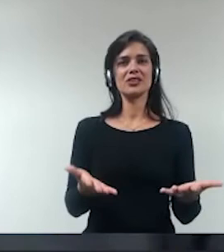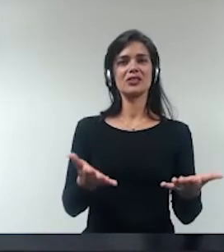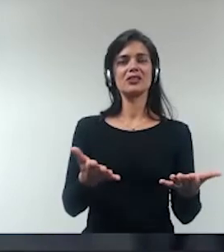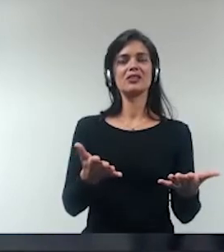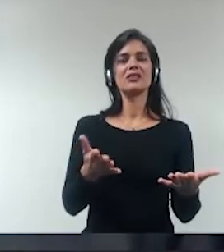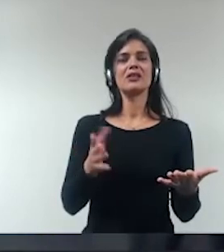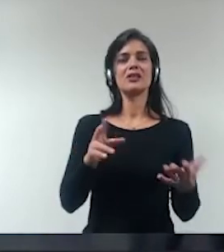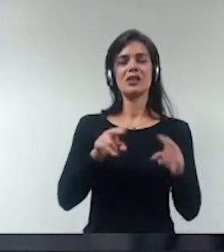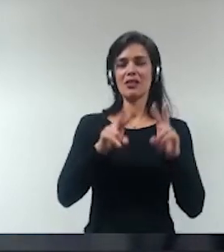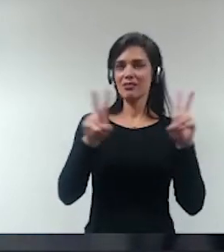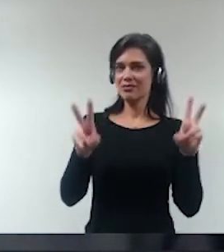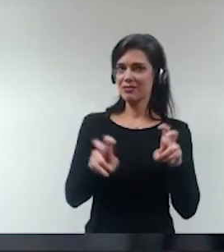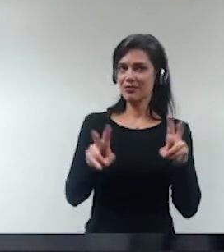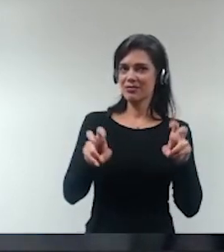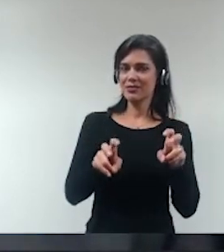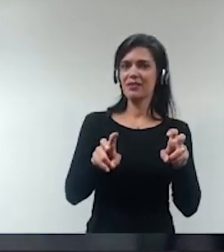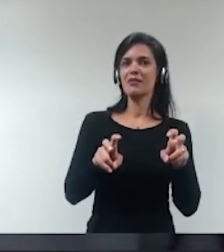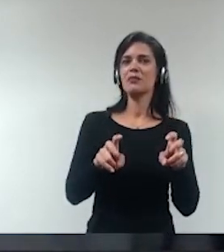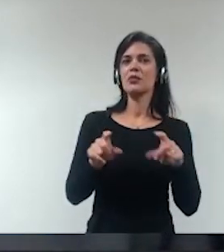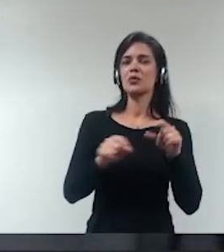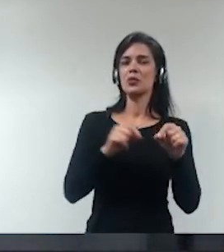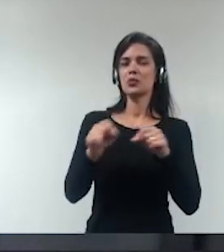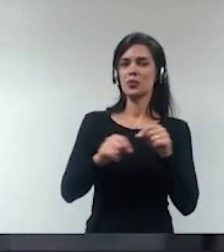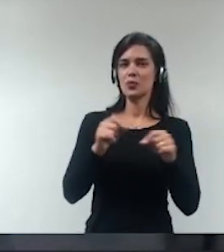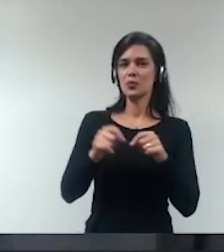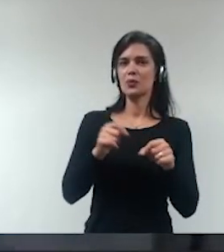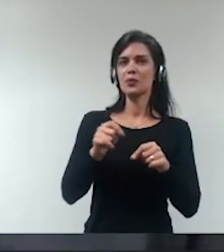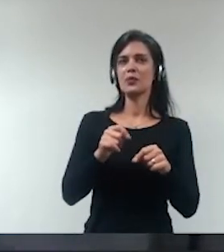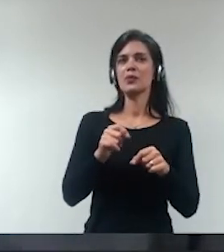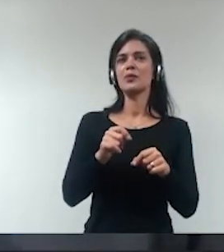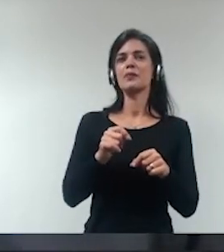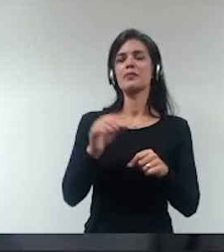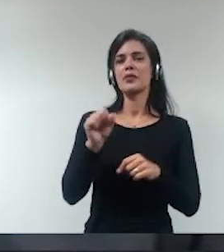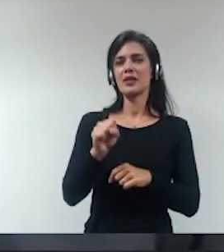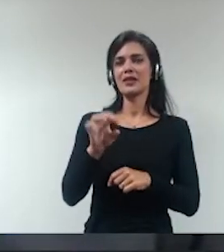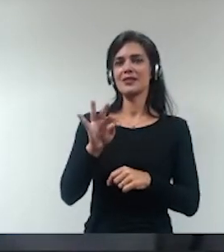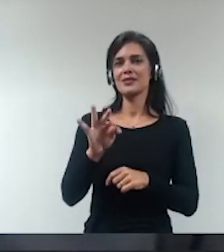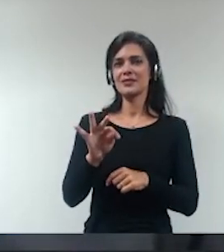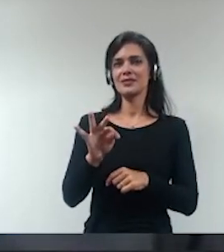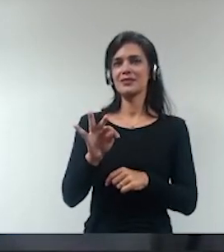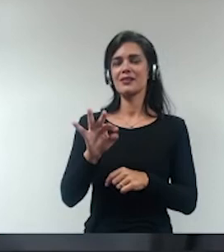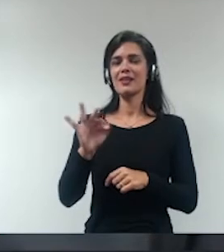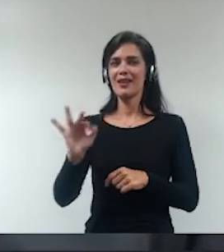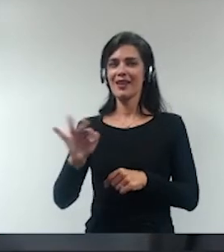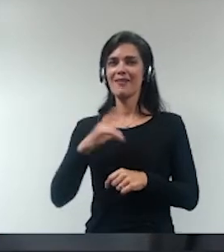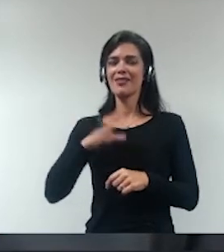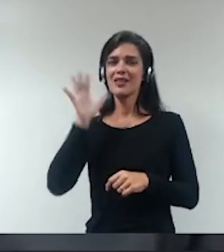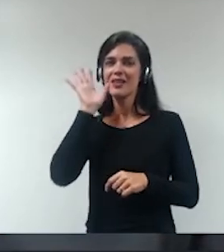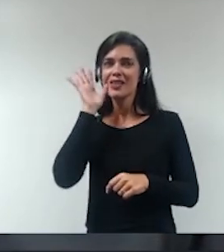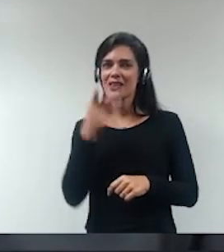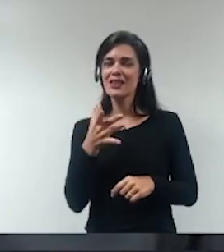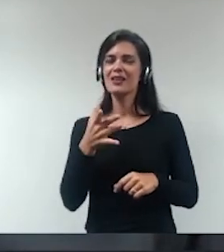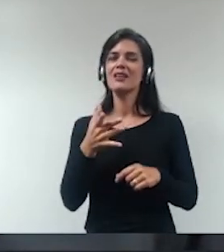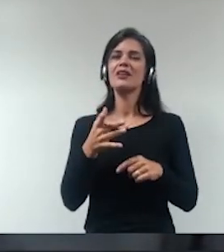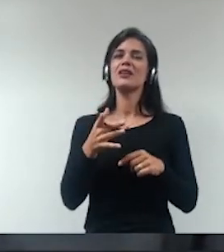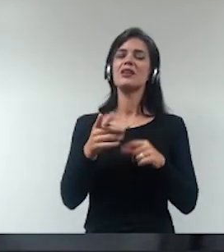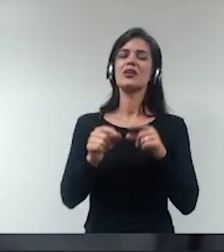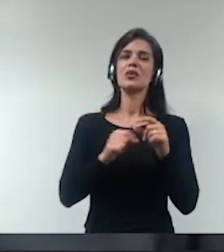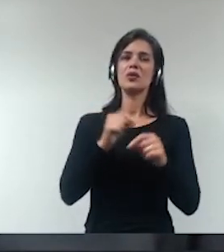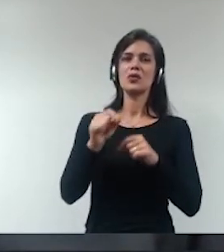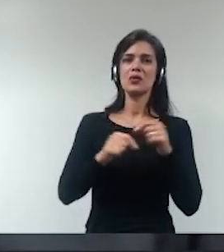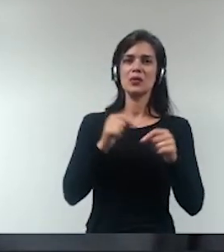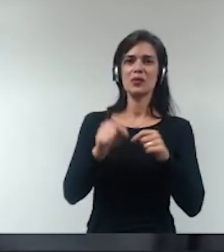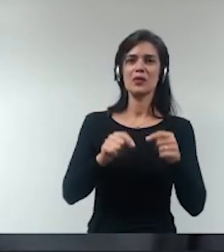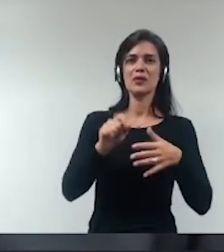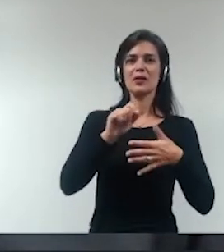chamamento do painel a questão da decisão recente do Supremo quanto a imprescritibilidade dos atos